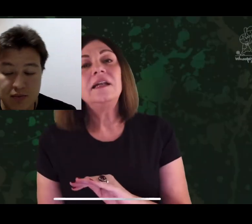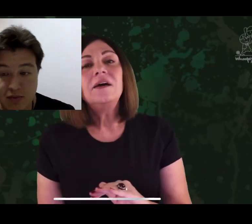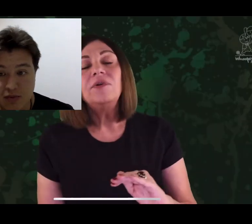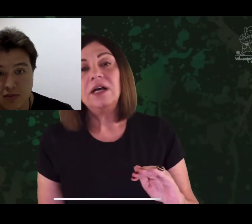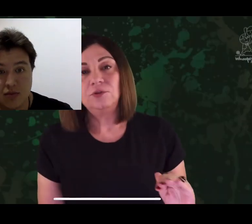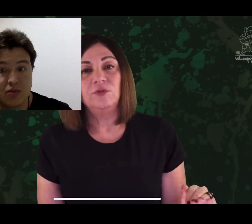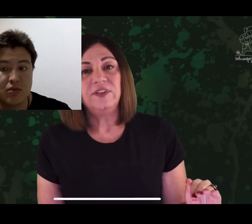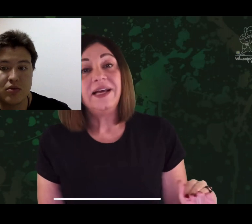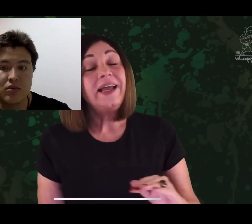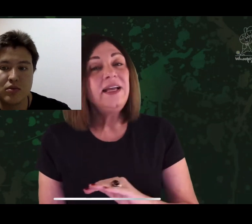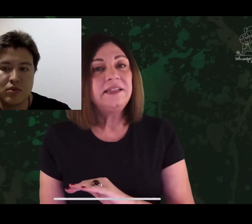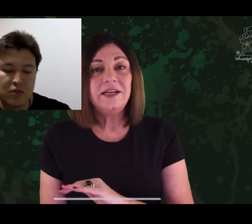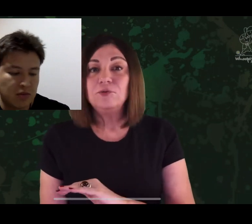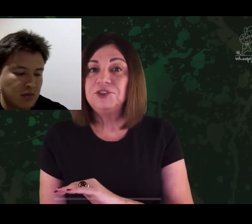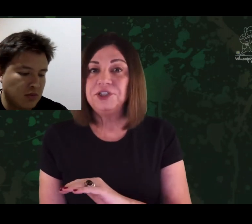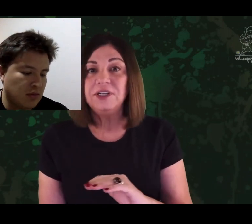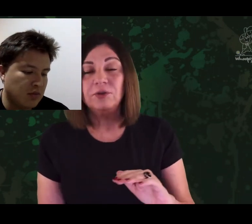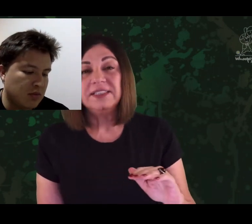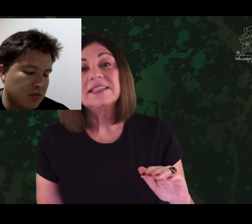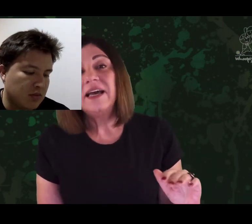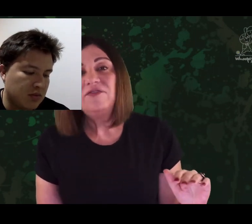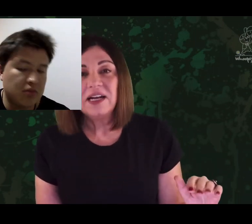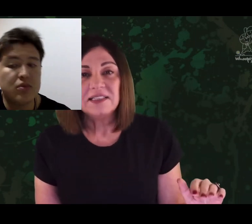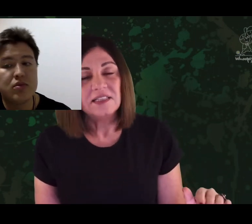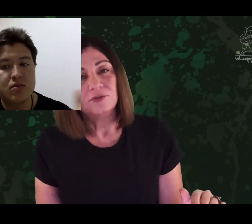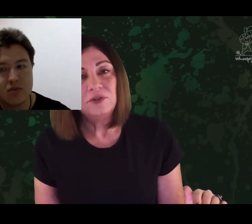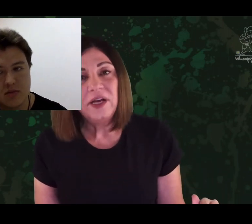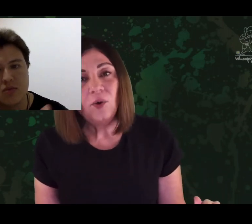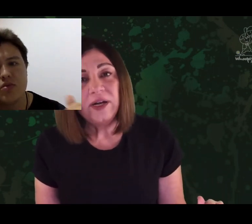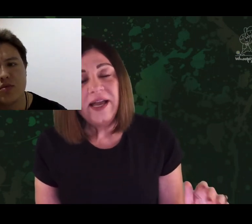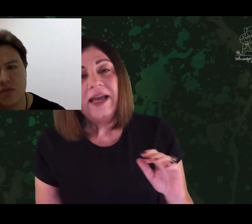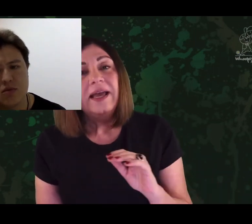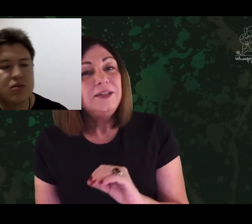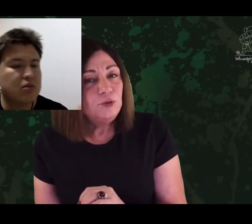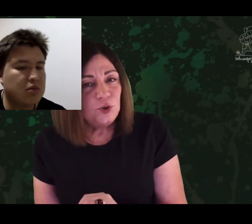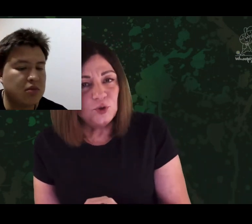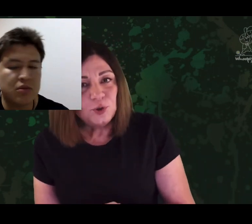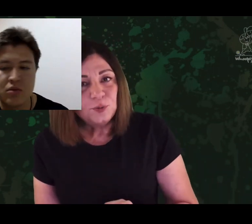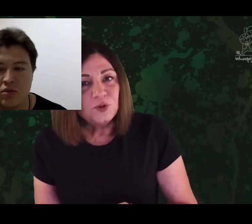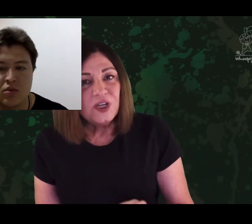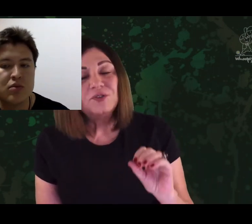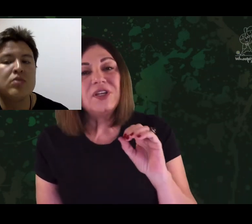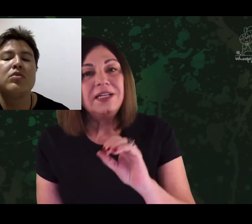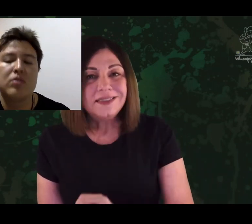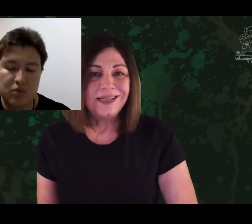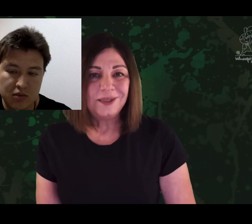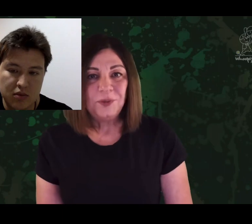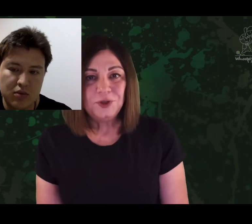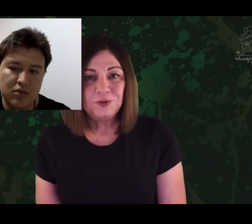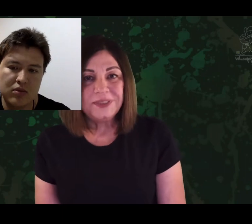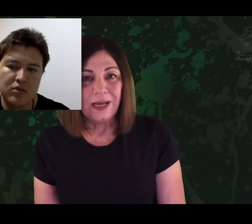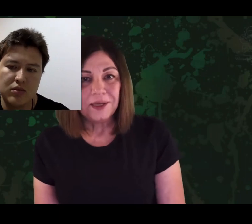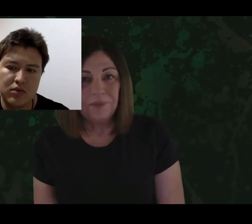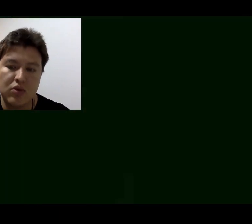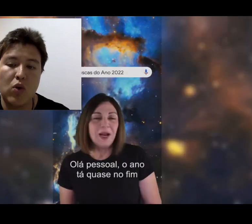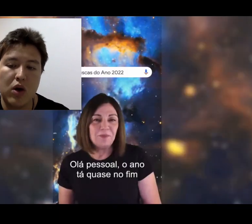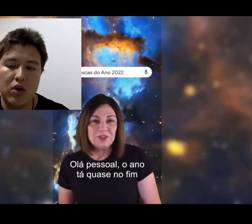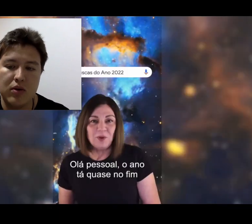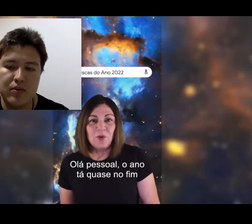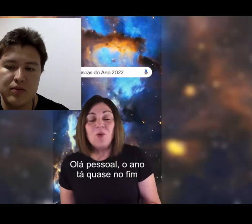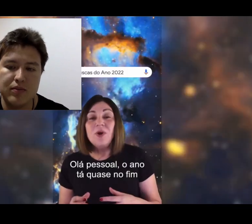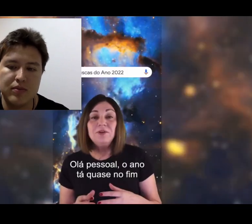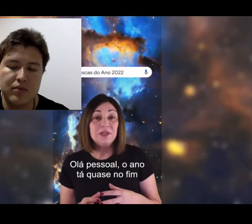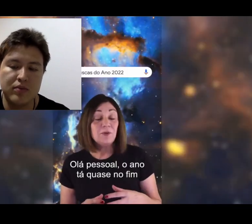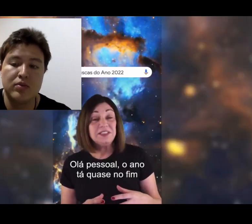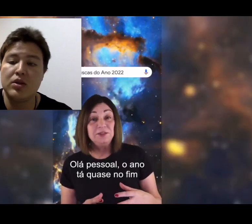E, não há dúvida, entre os diretores revelação do terror dos últimos anos, ele certamente é um destaque. Olá,